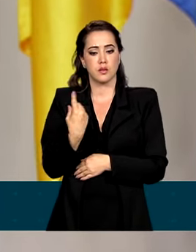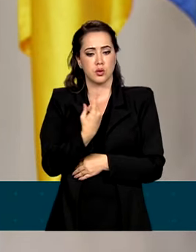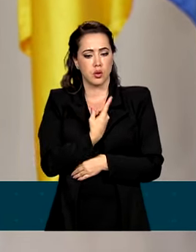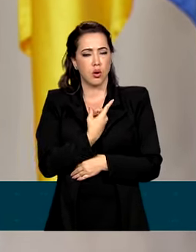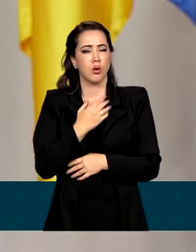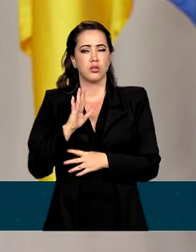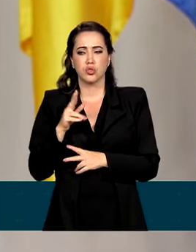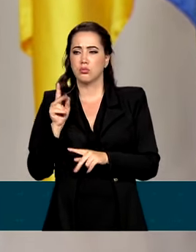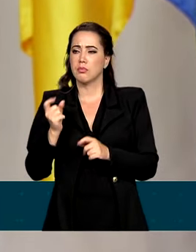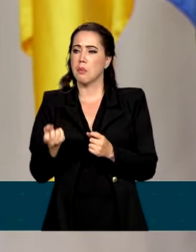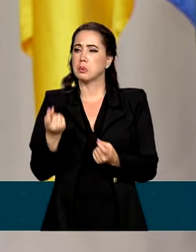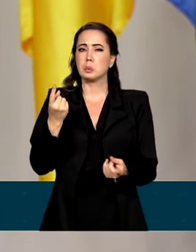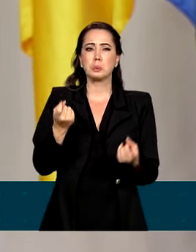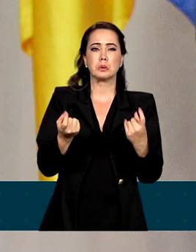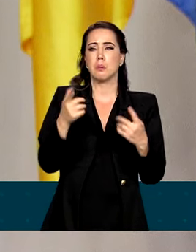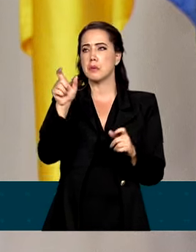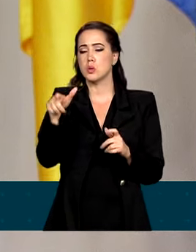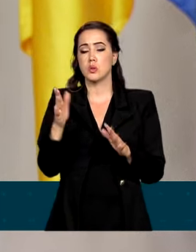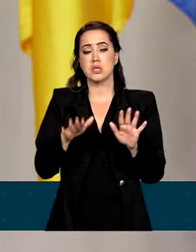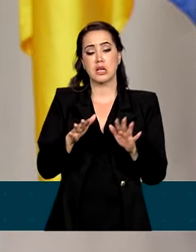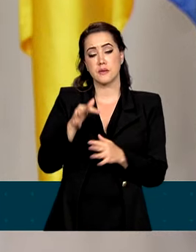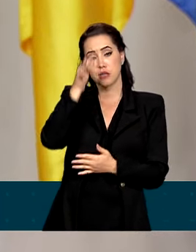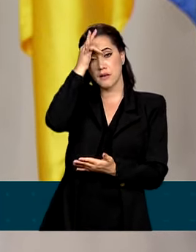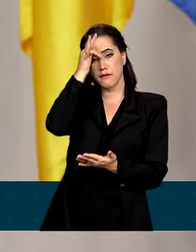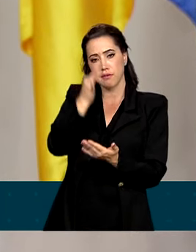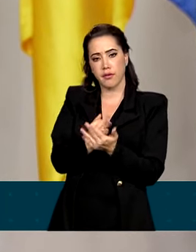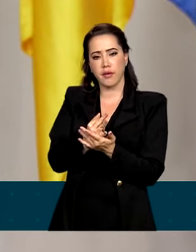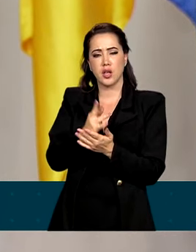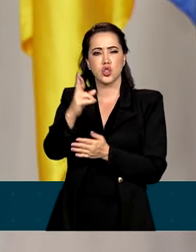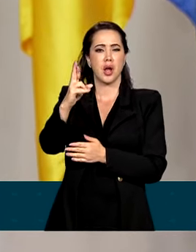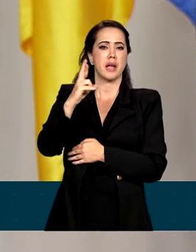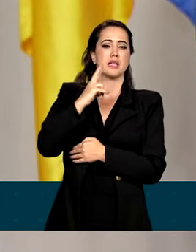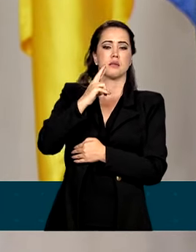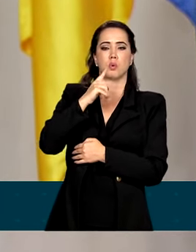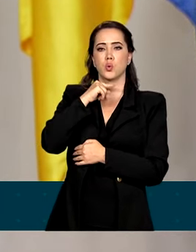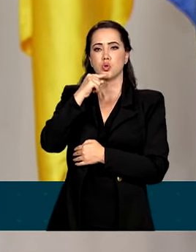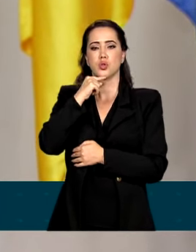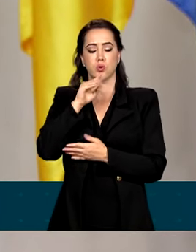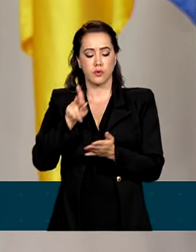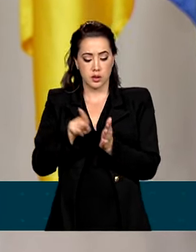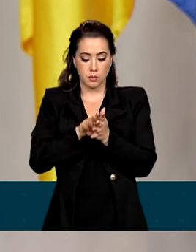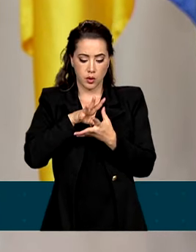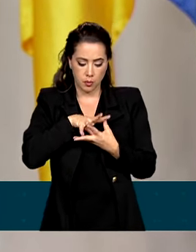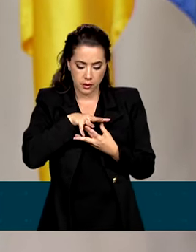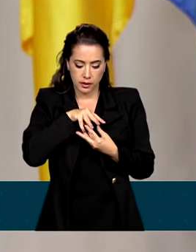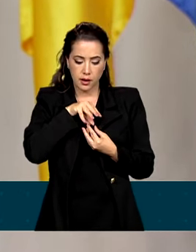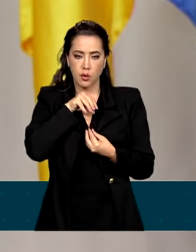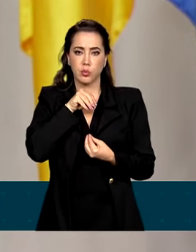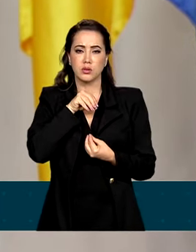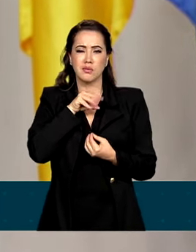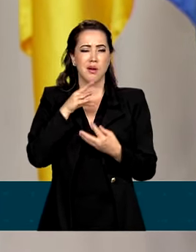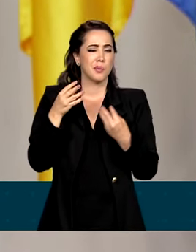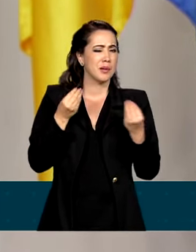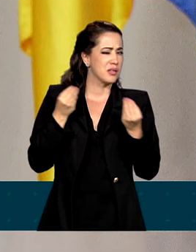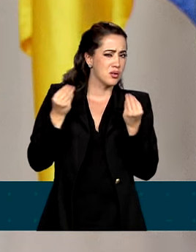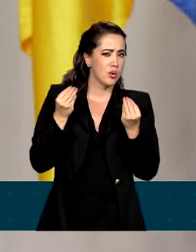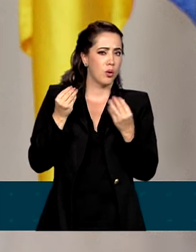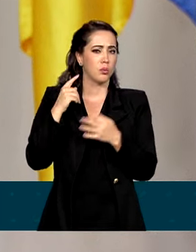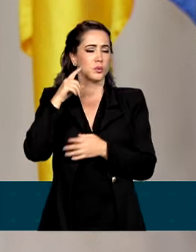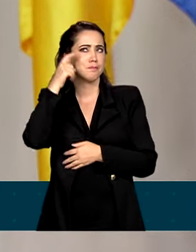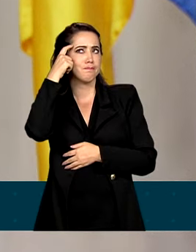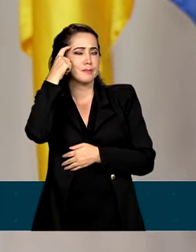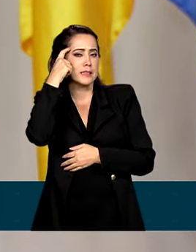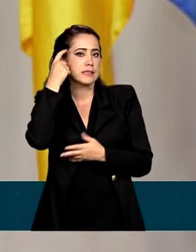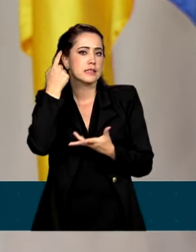fé responde de antemão as dúvidas mais profundas da alma. Mas quem poderia prever como nossas histórias